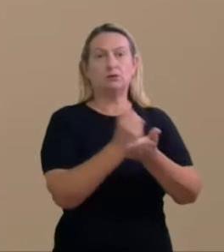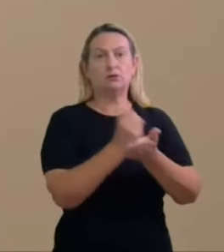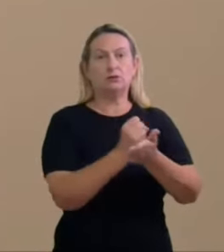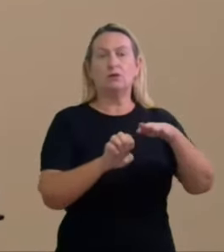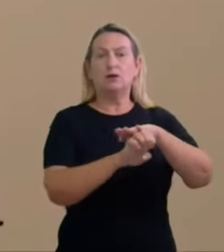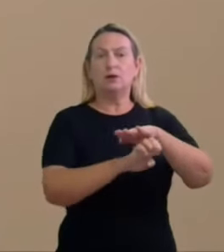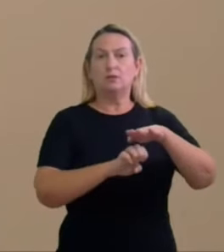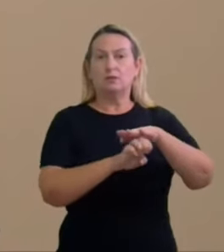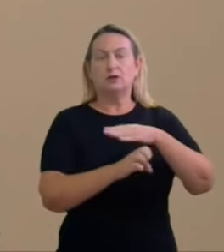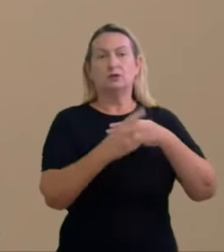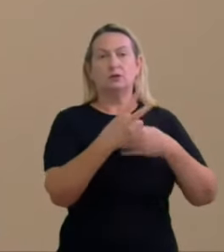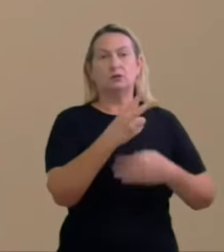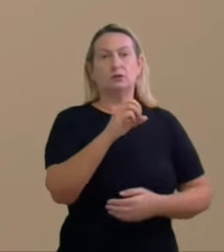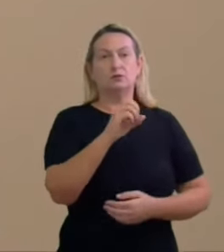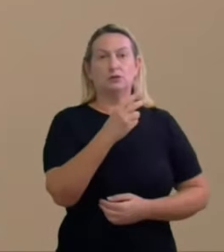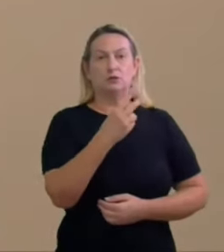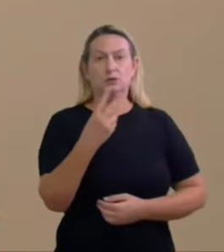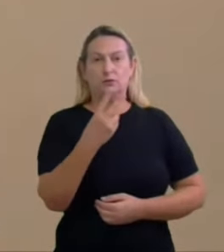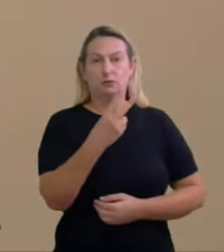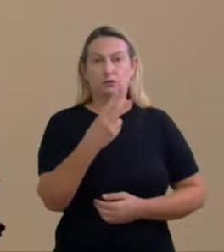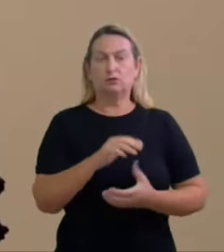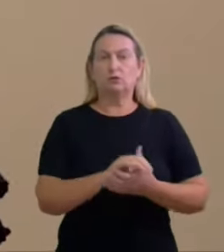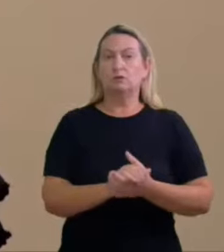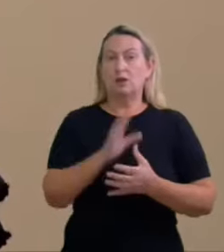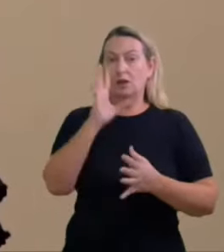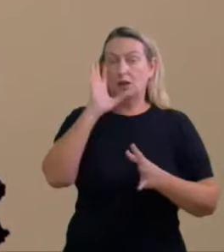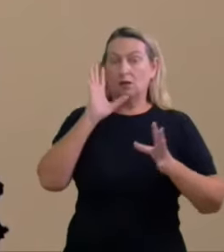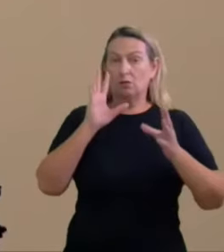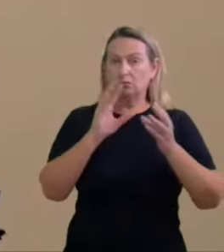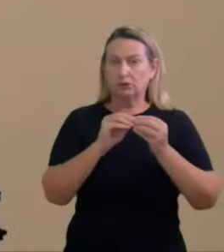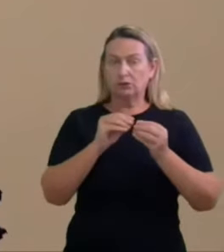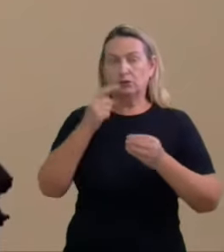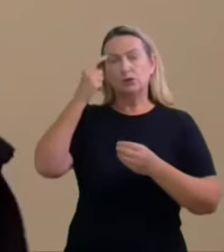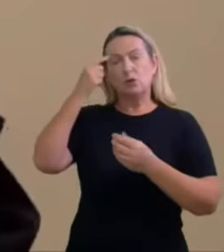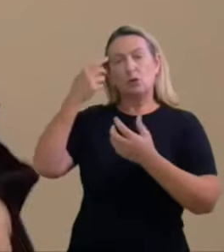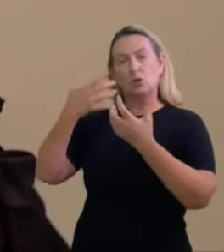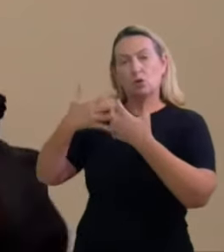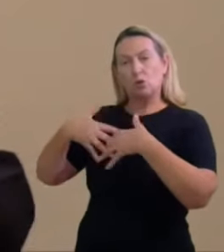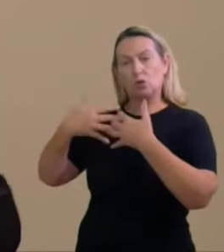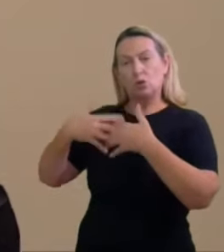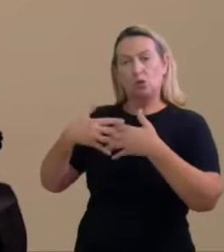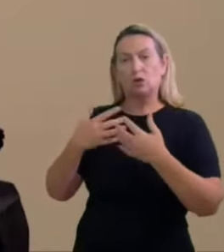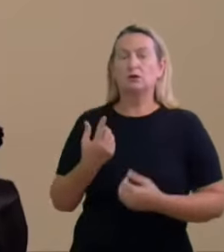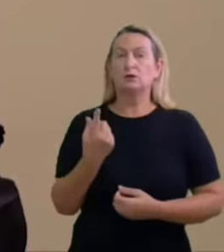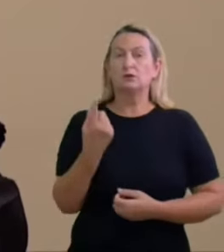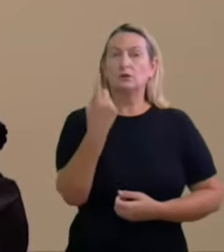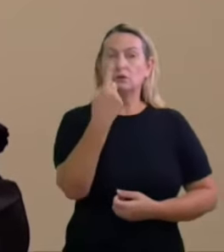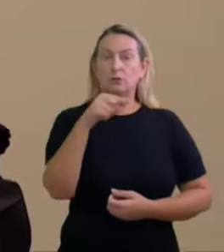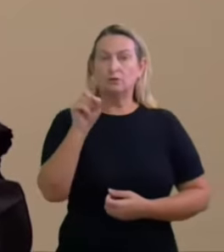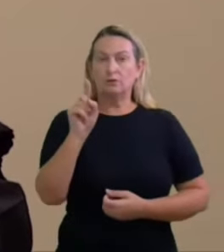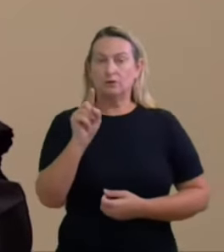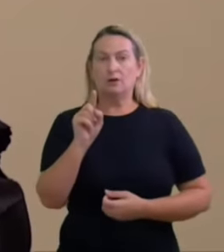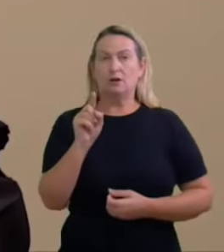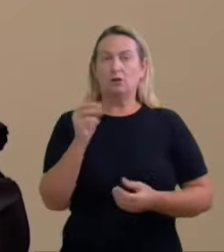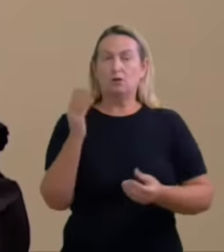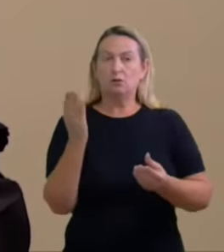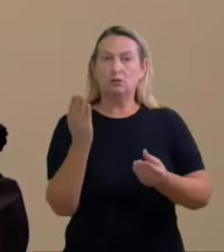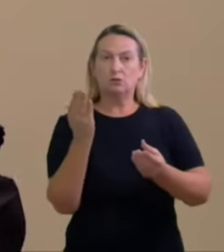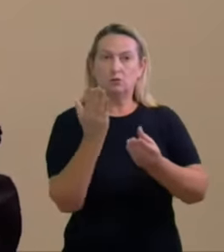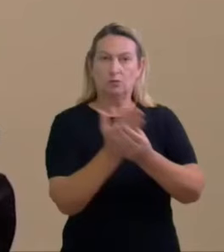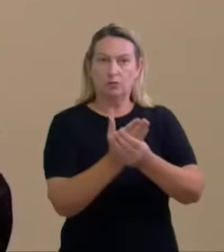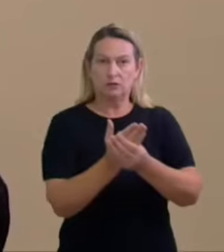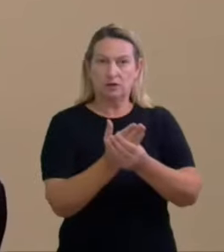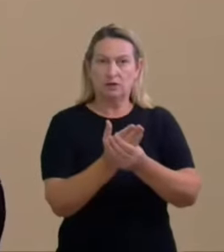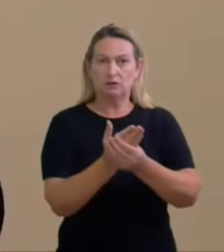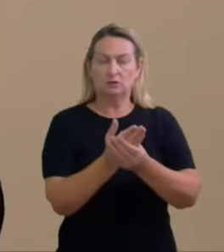se contrapor a essa conclusão lógica lá no final do processo apenas em sede de memoriais ou seja eles distribuíram para nós